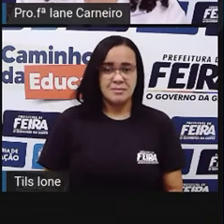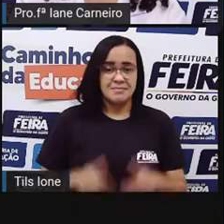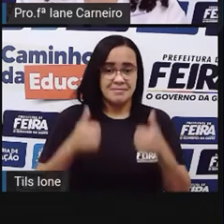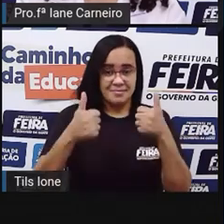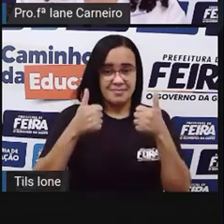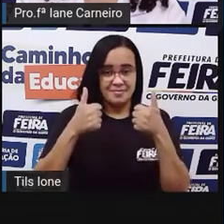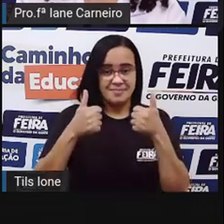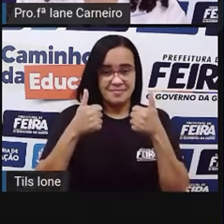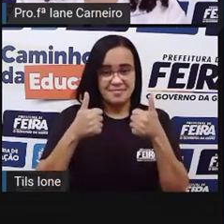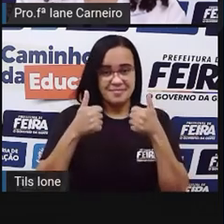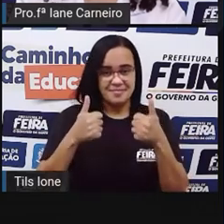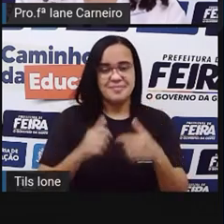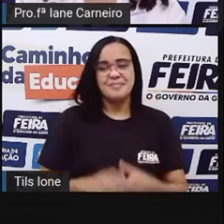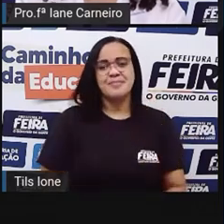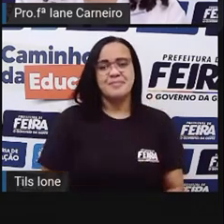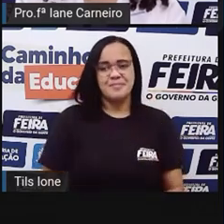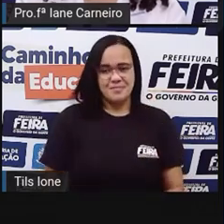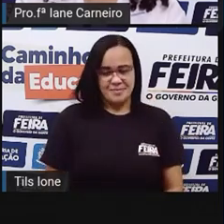Joia.